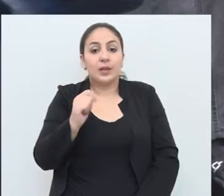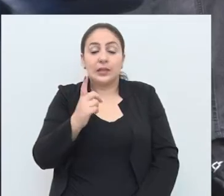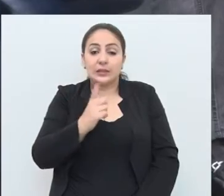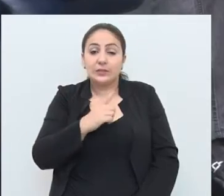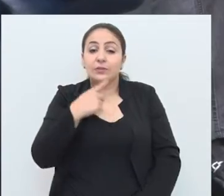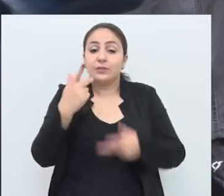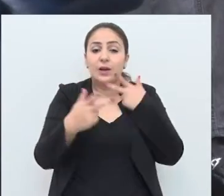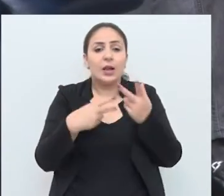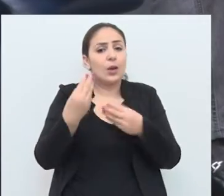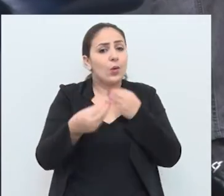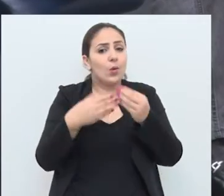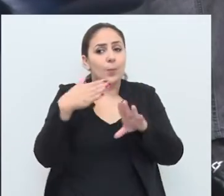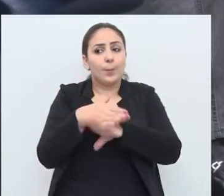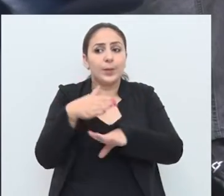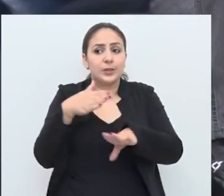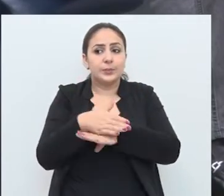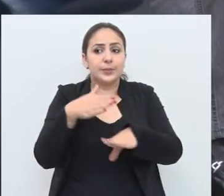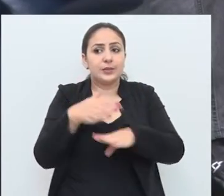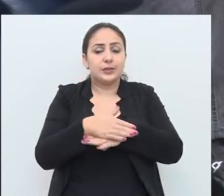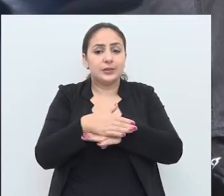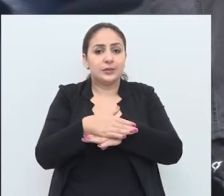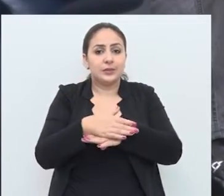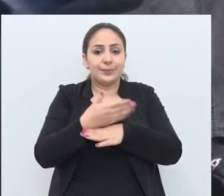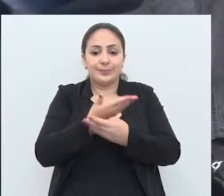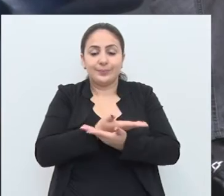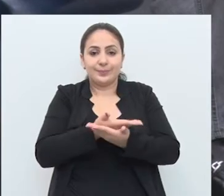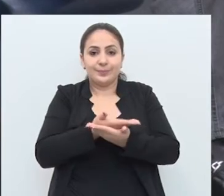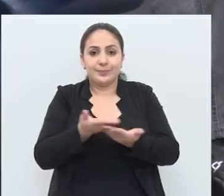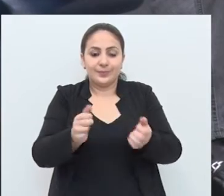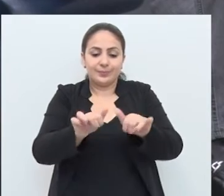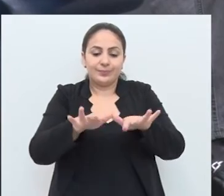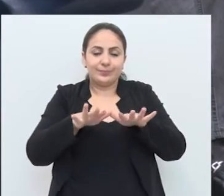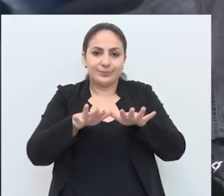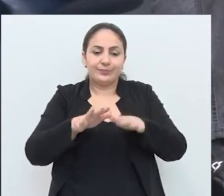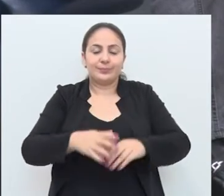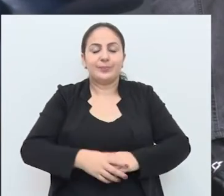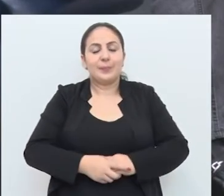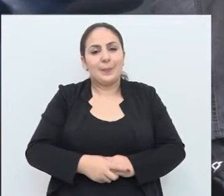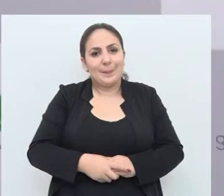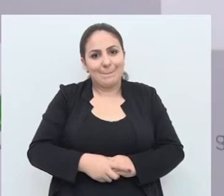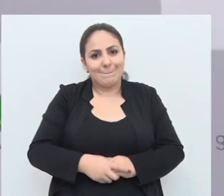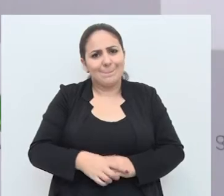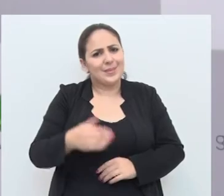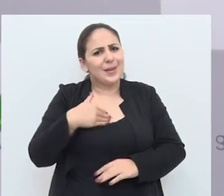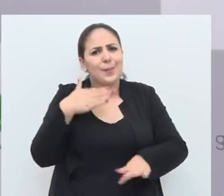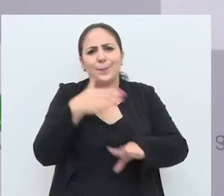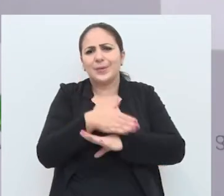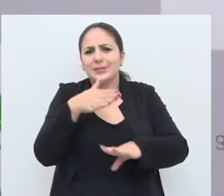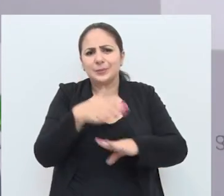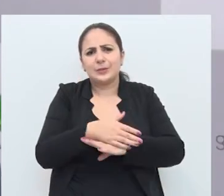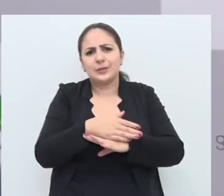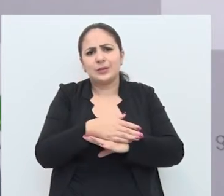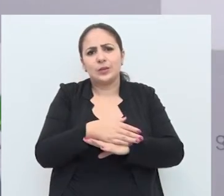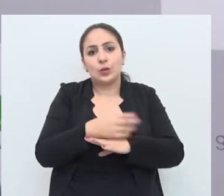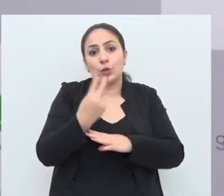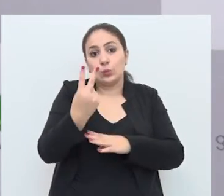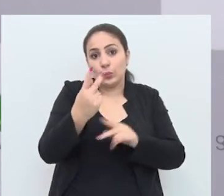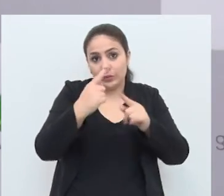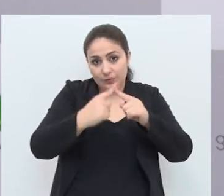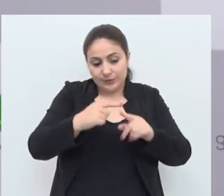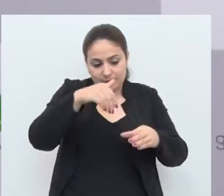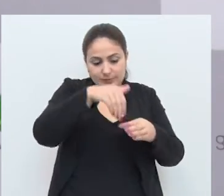conta como foi a sua participação no parlamento municipal. Eu participei em duas